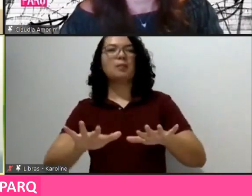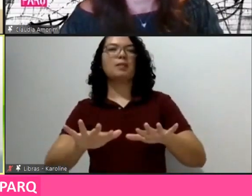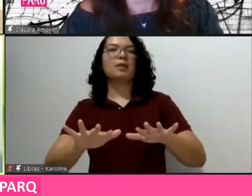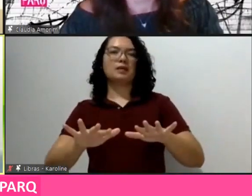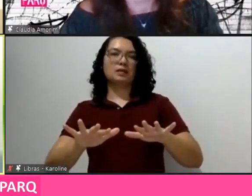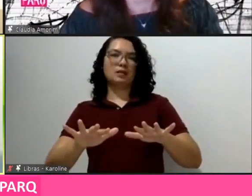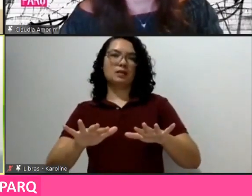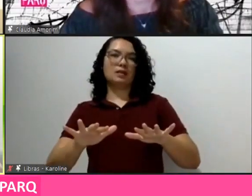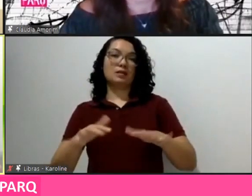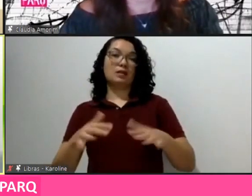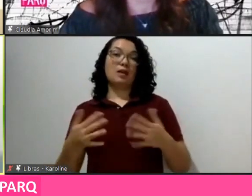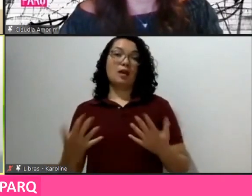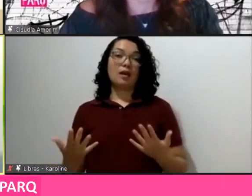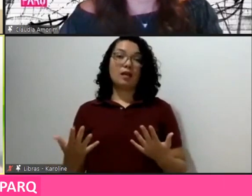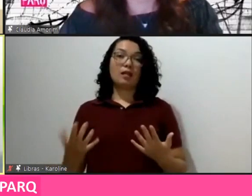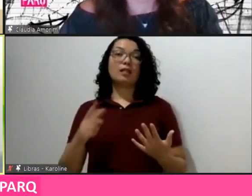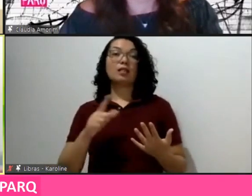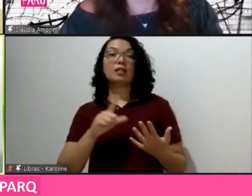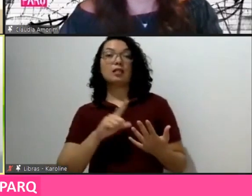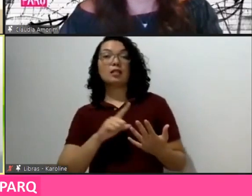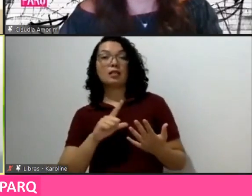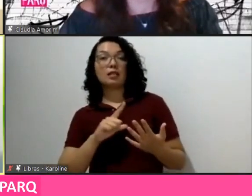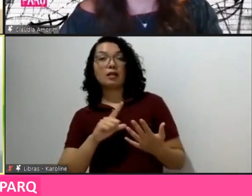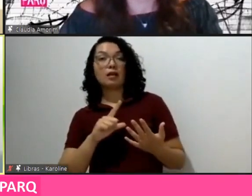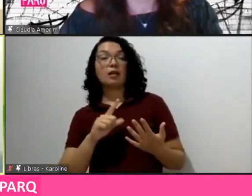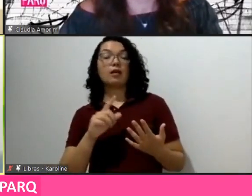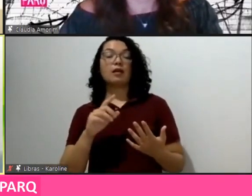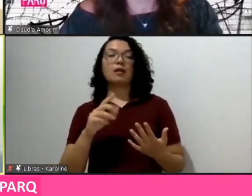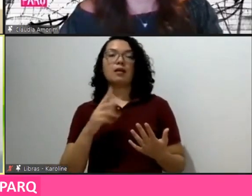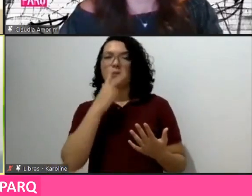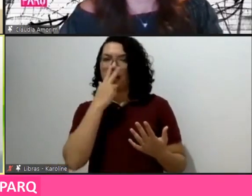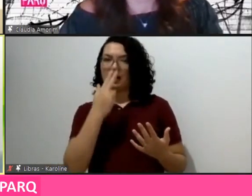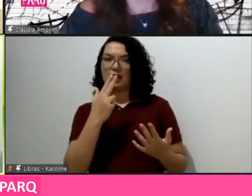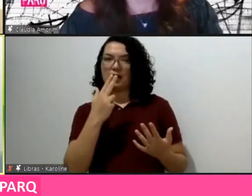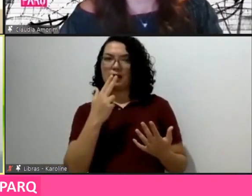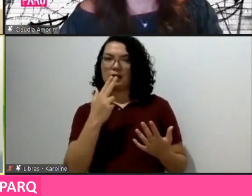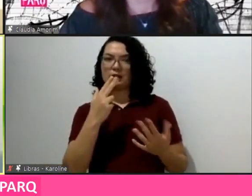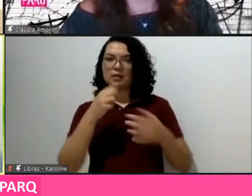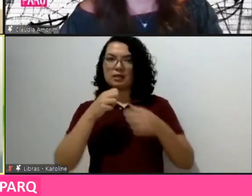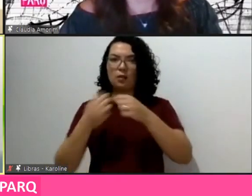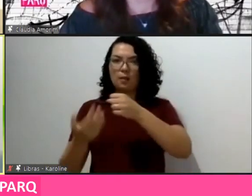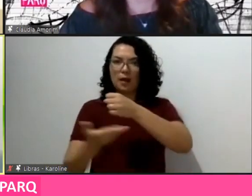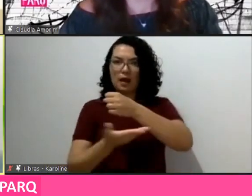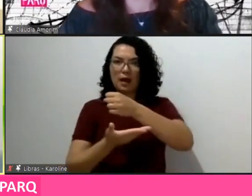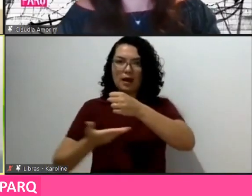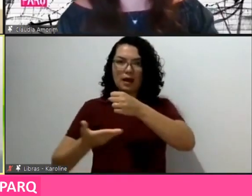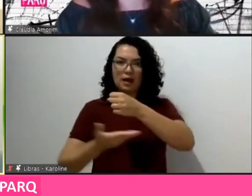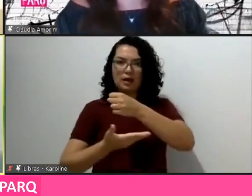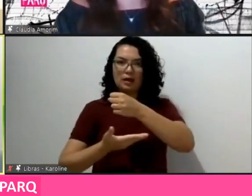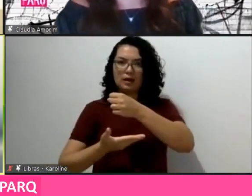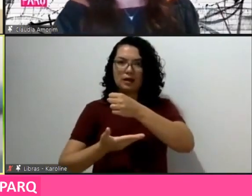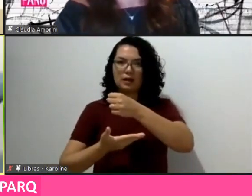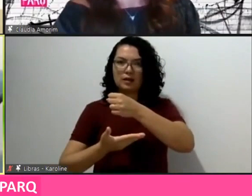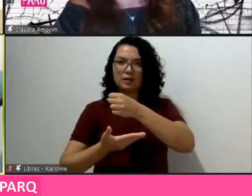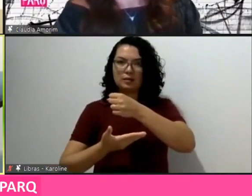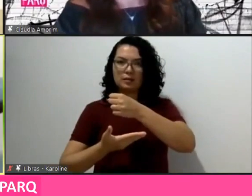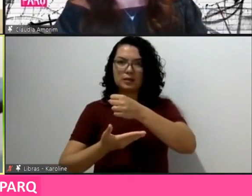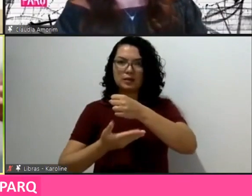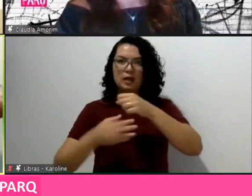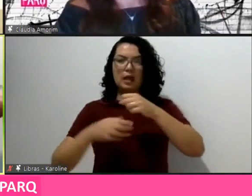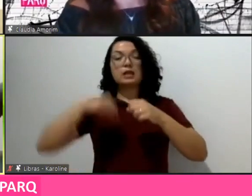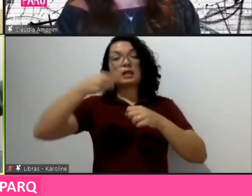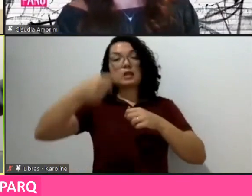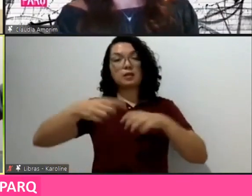tesis, está generando transbases, eu creo que meus jefes não me han descobrido, mas isso claramente com essa separação